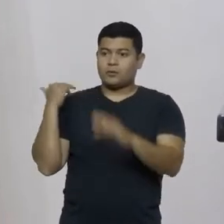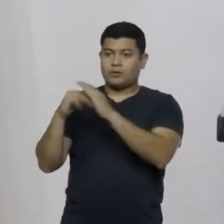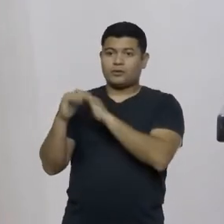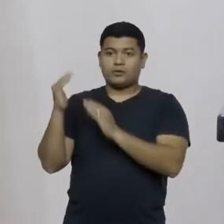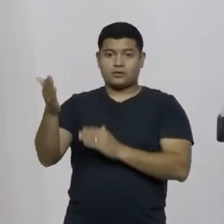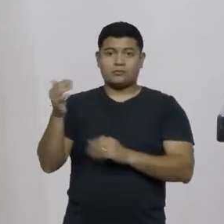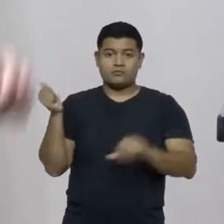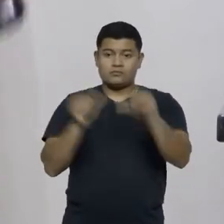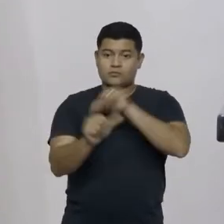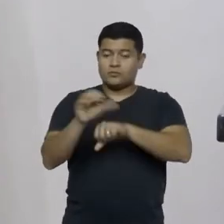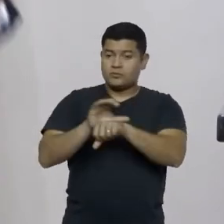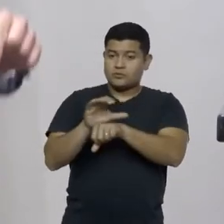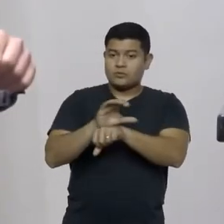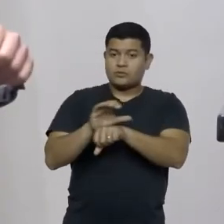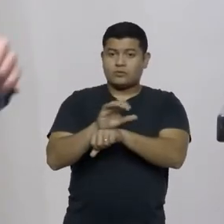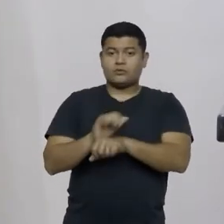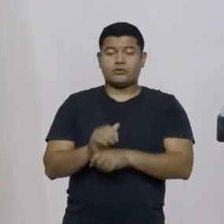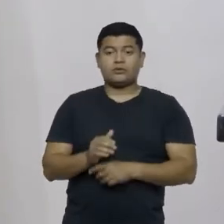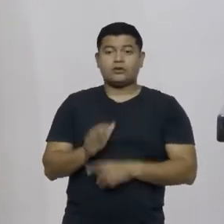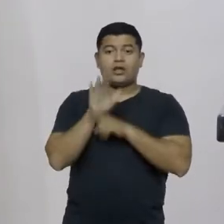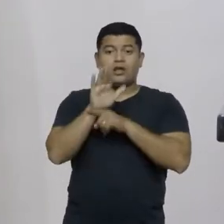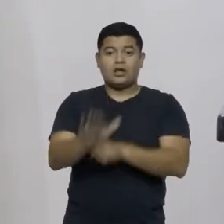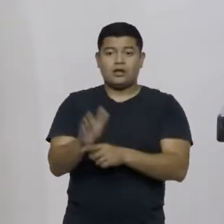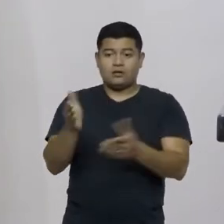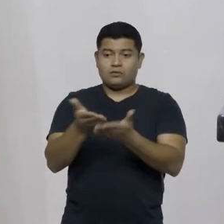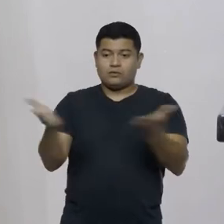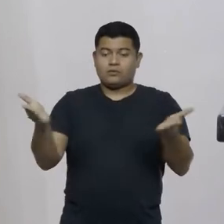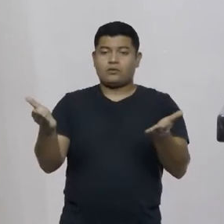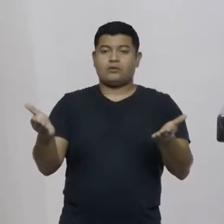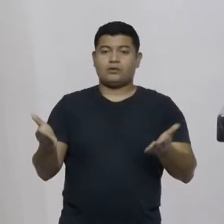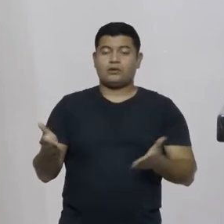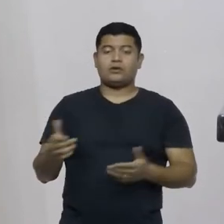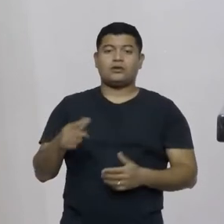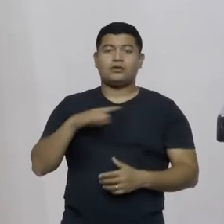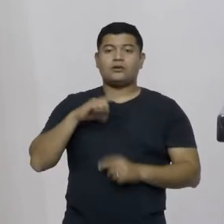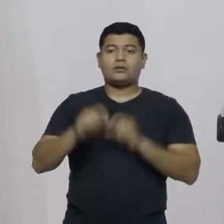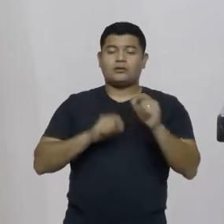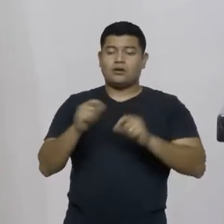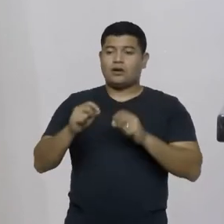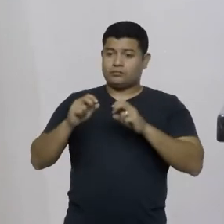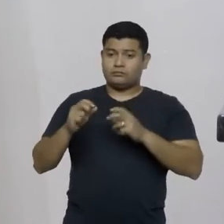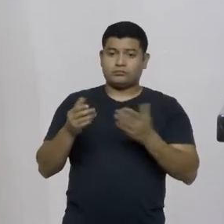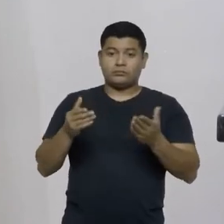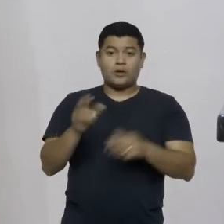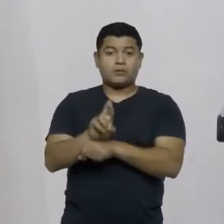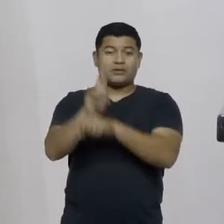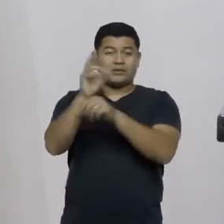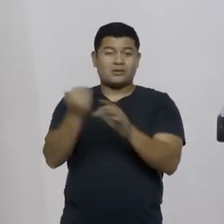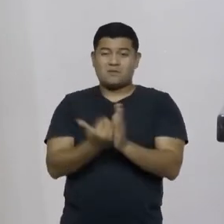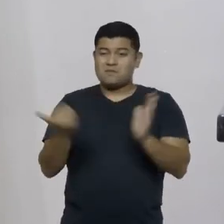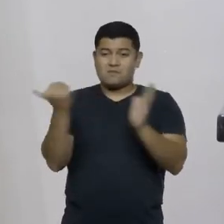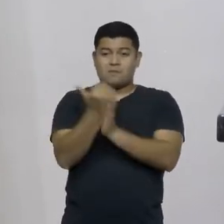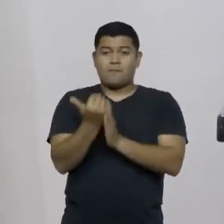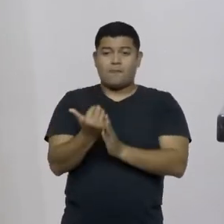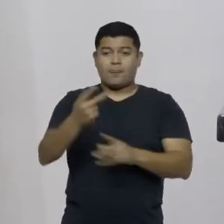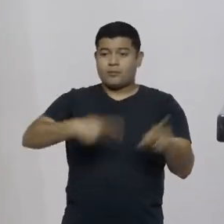fazer a população dos estados terem mais voz fazer a população dos estados começar a decidir sobre